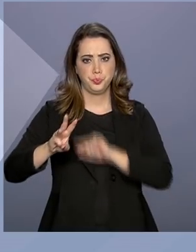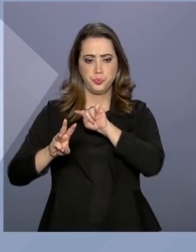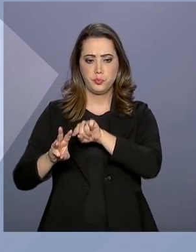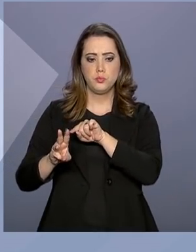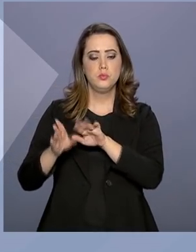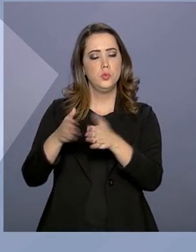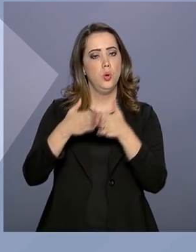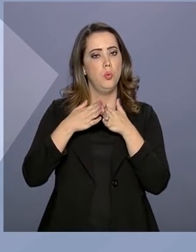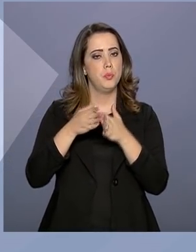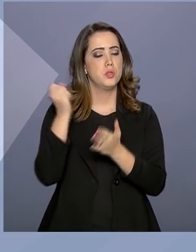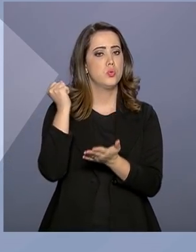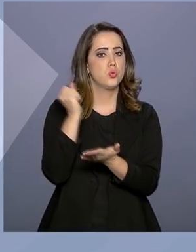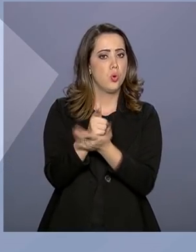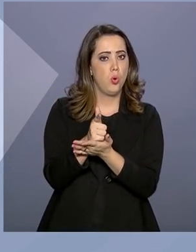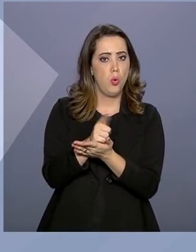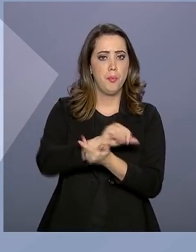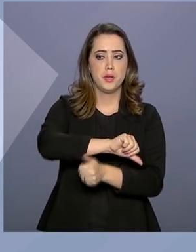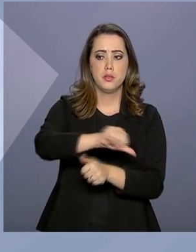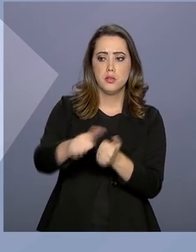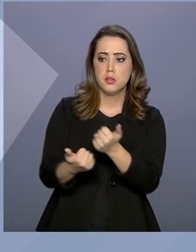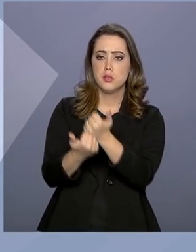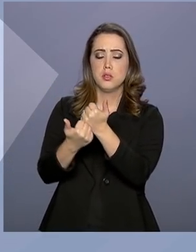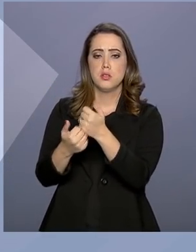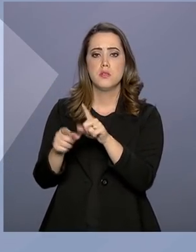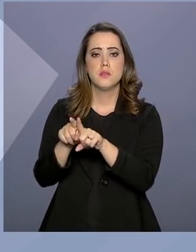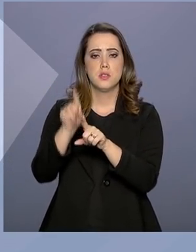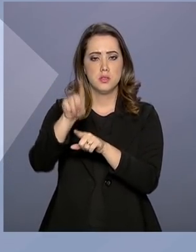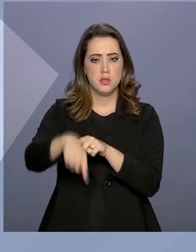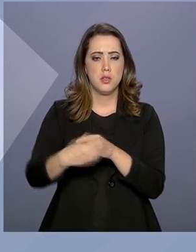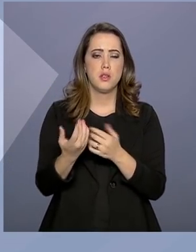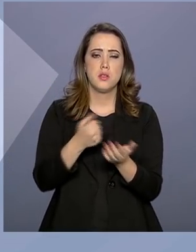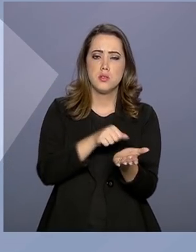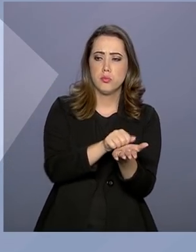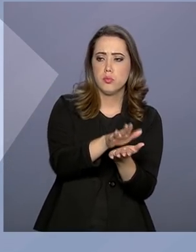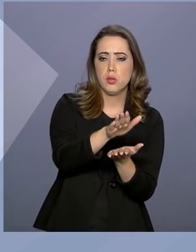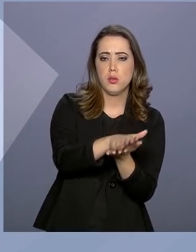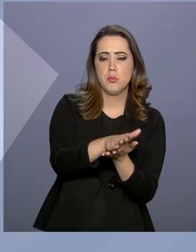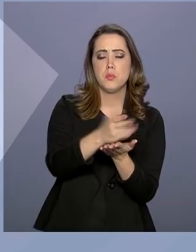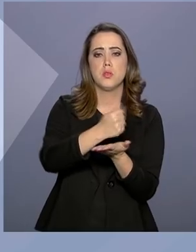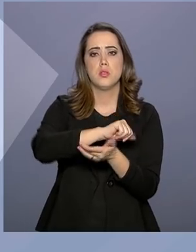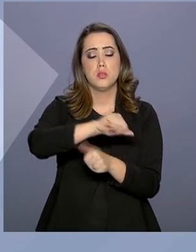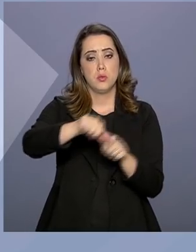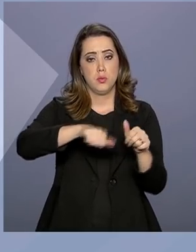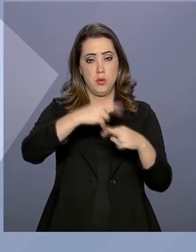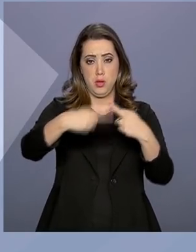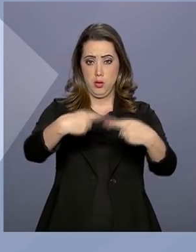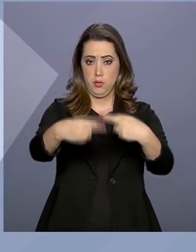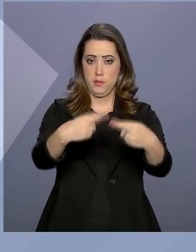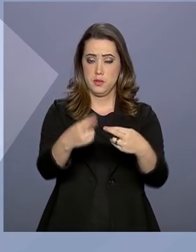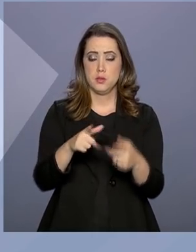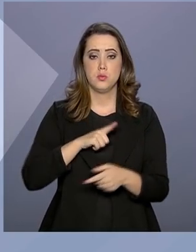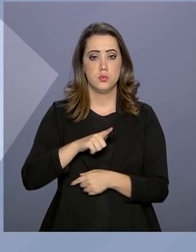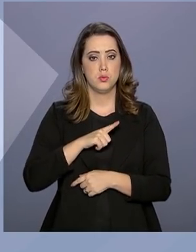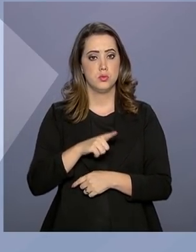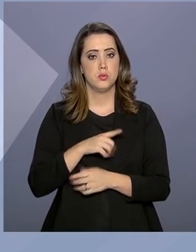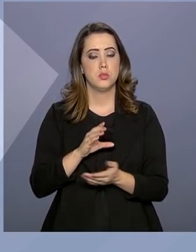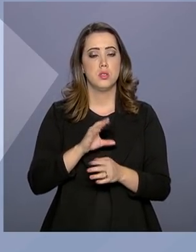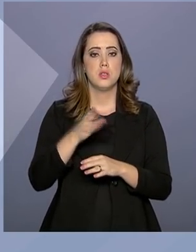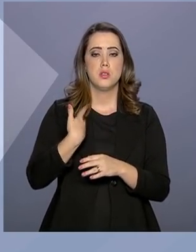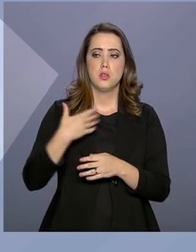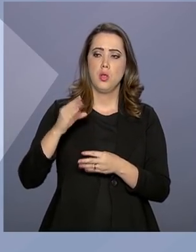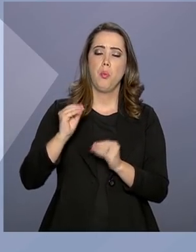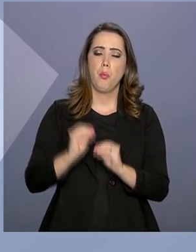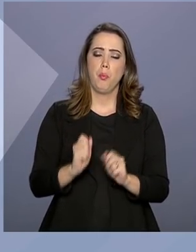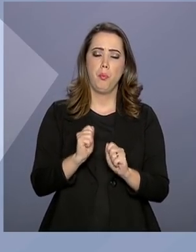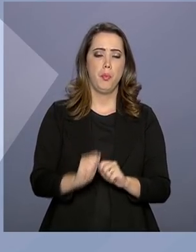requerimentos de aquisição, transferência, emissão e renovação de registro, guia de trânsito, ocorrência e